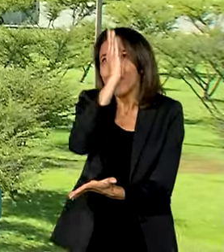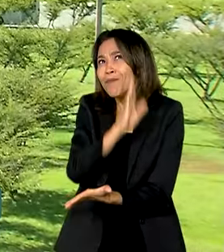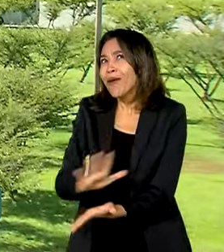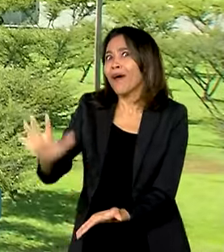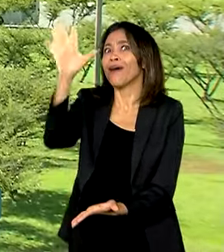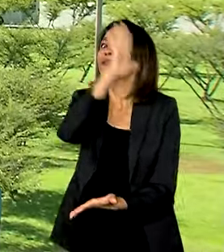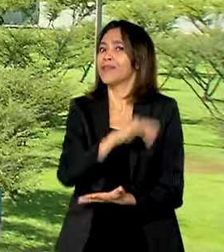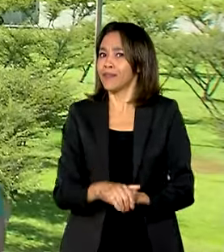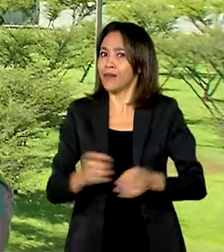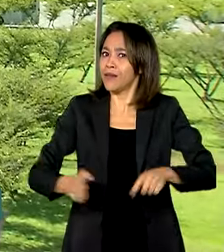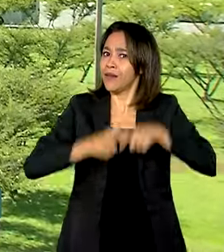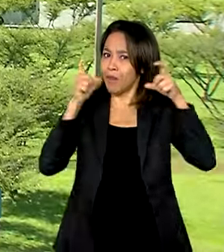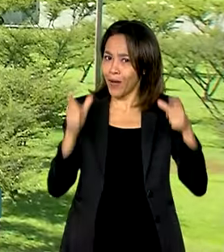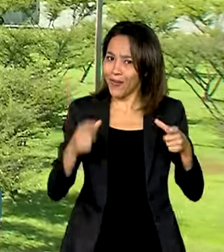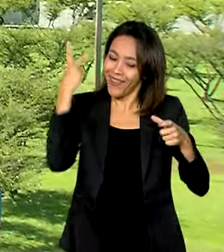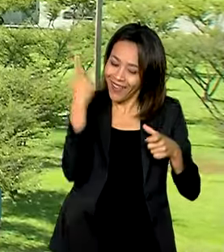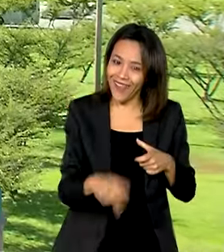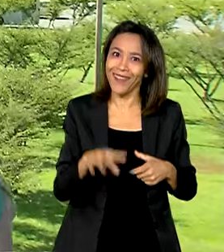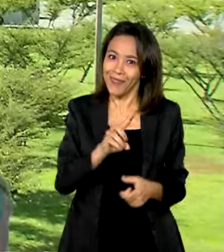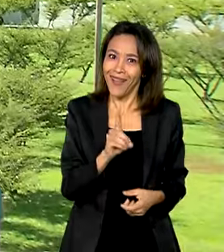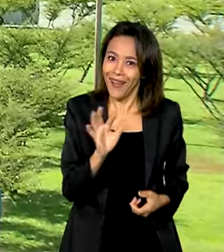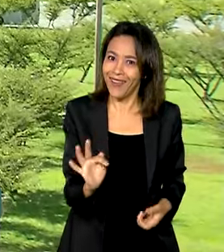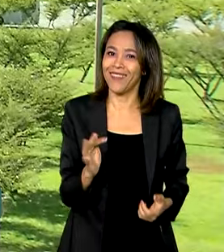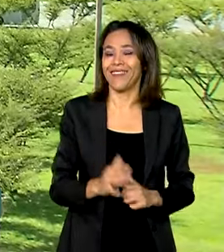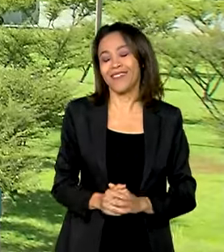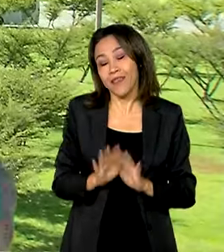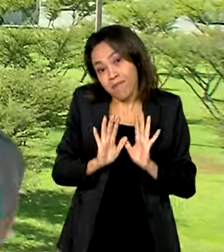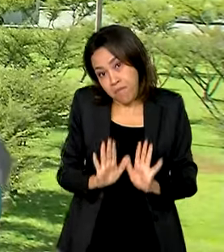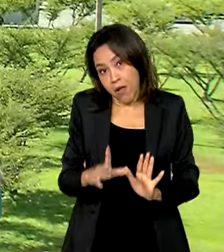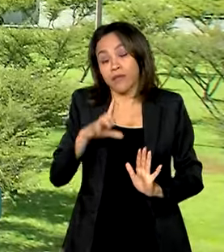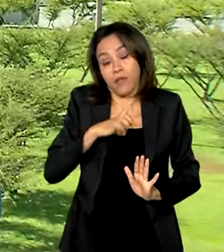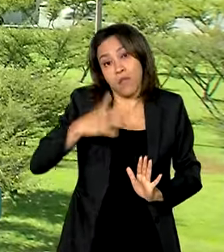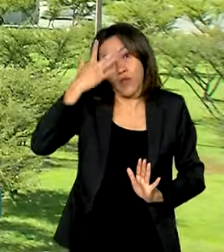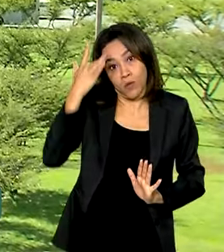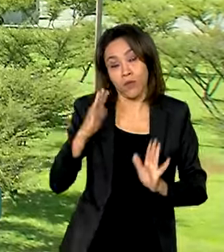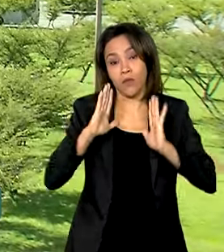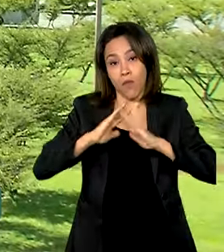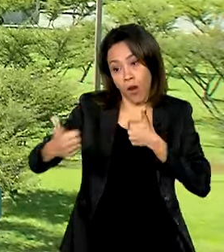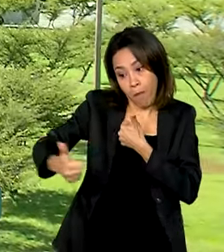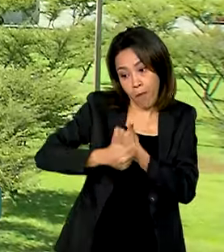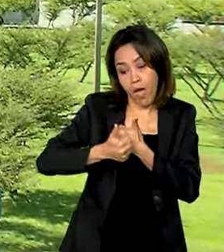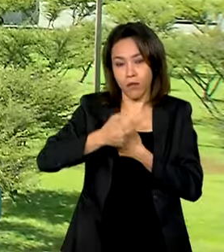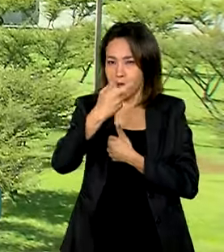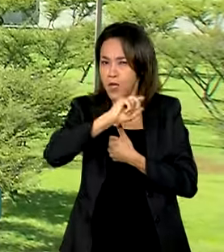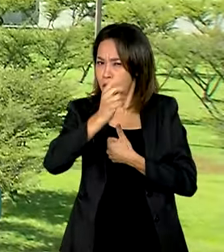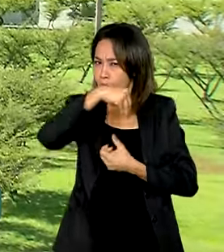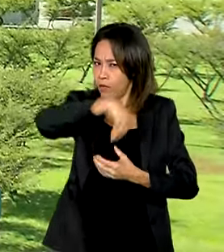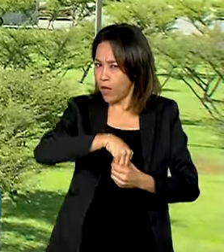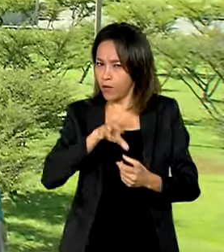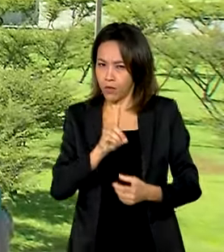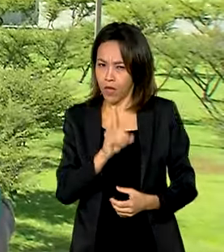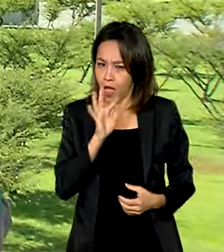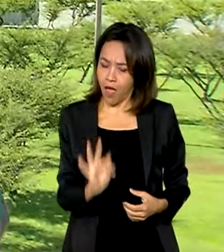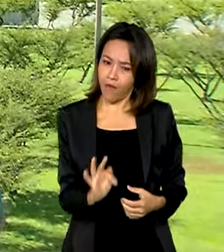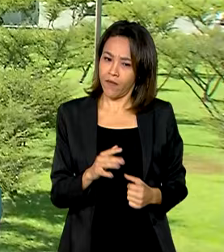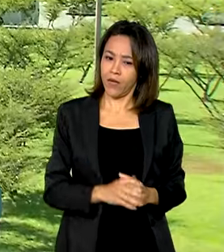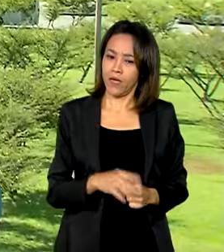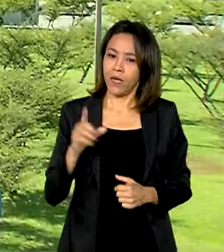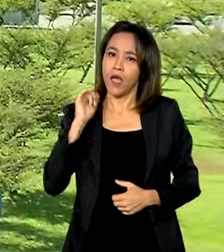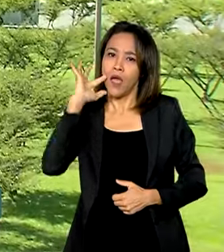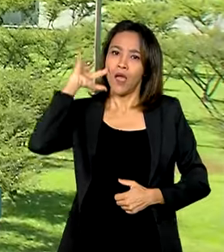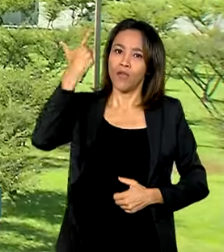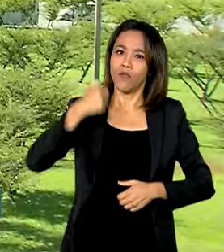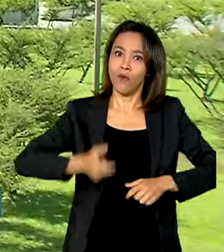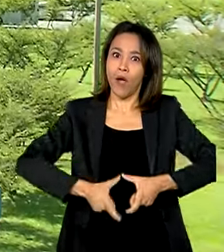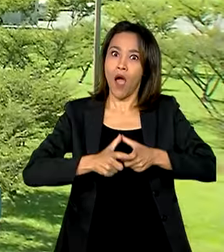E a grande maioria é aqui do Distrito Federal. Mas como tem gente que mora aqui perto, mas não aqui dentro do DF, a banca decidiu ampliar